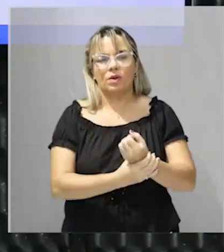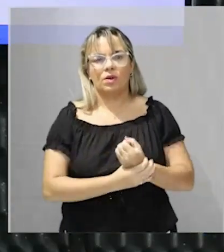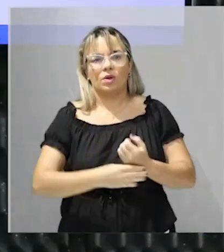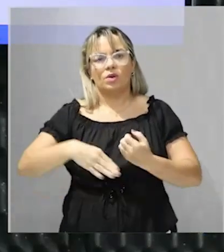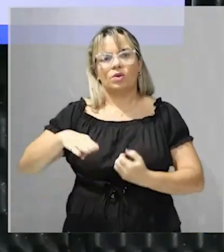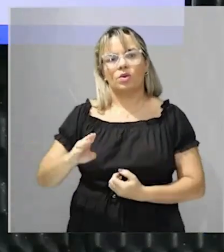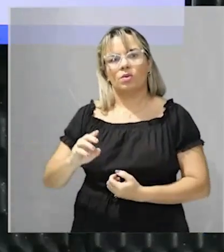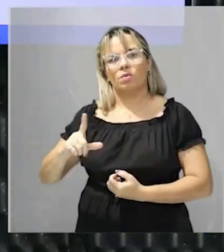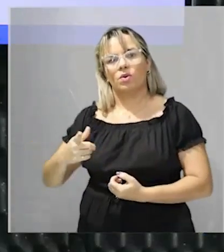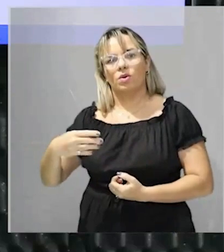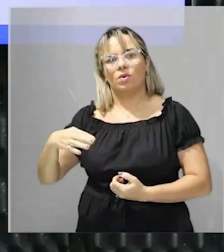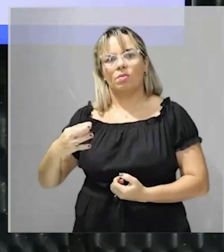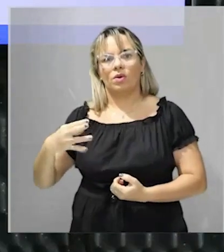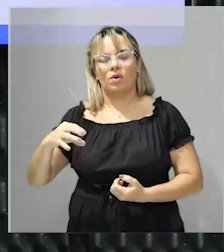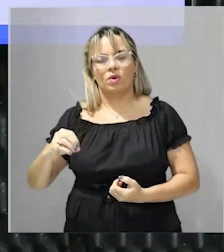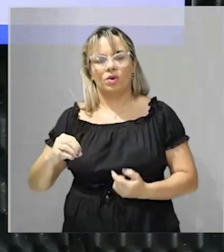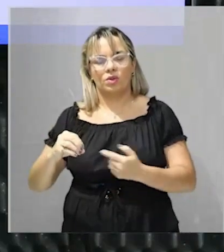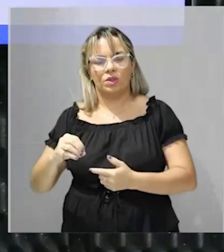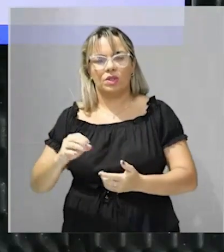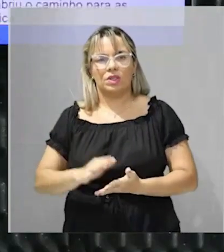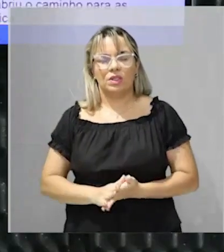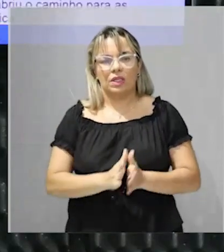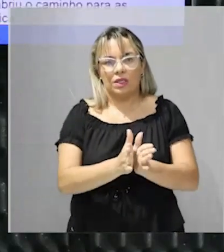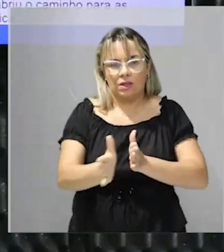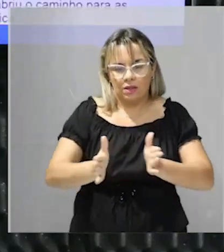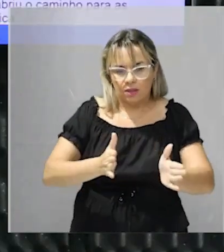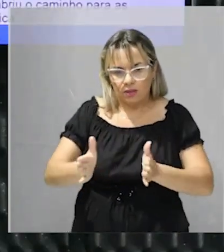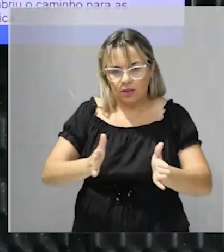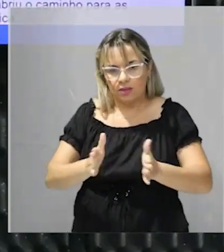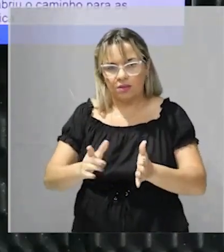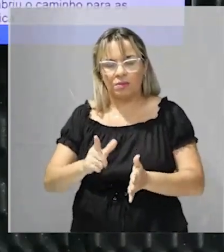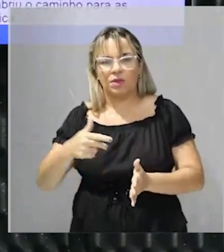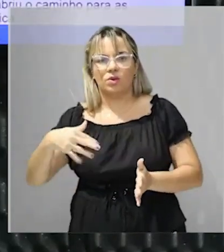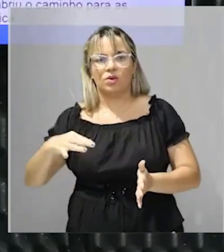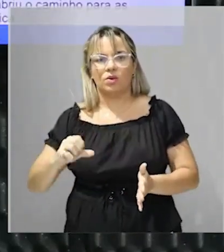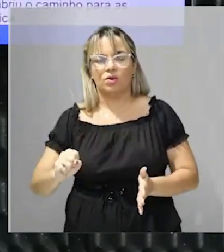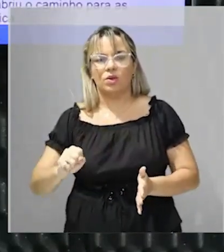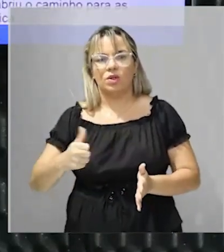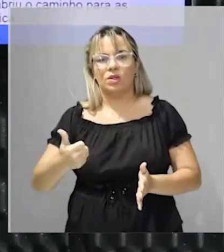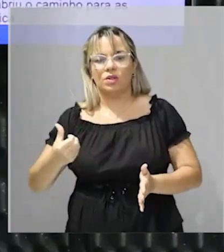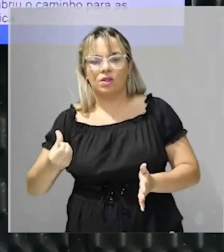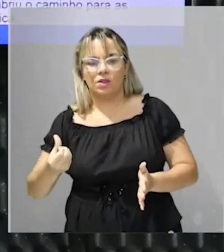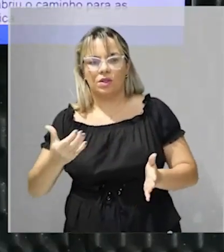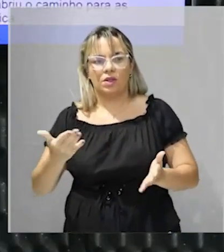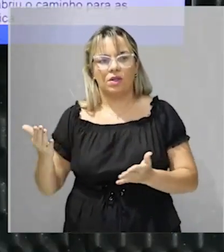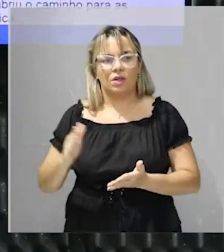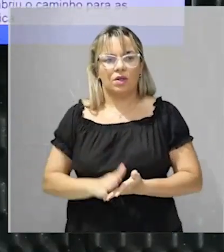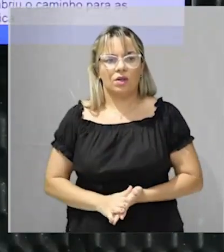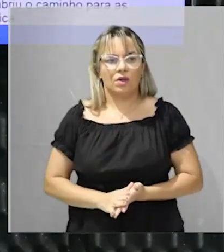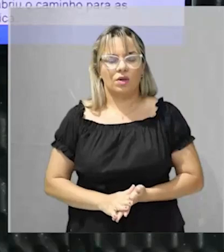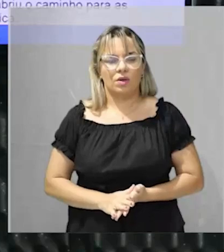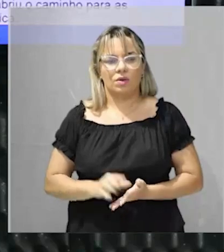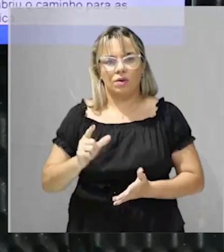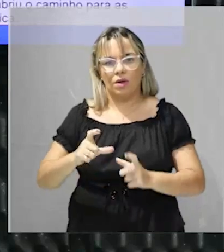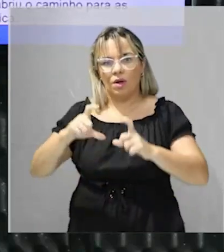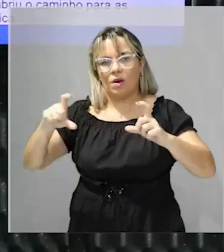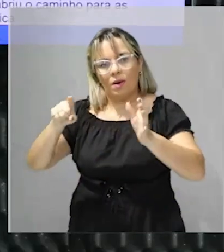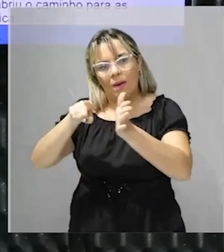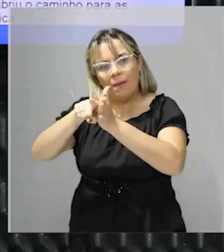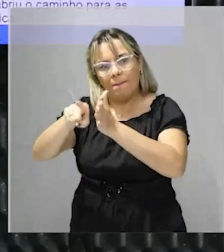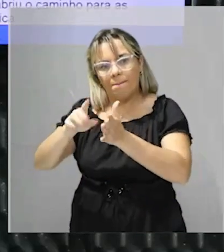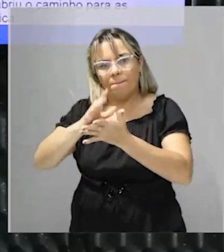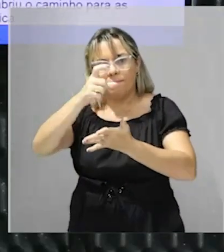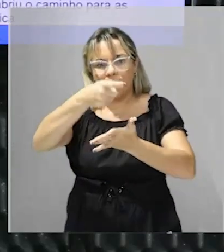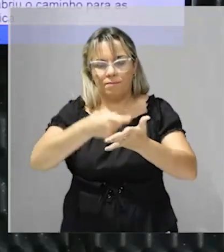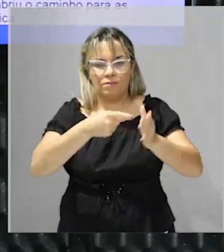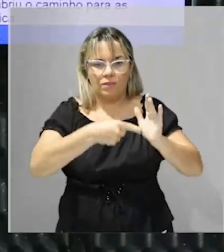época representada pelo rei Luís XVI considerando o texto acima acerca da independência dos